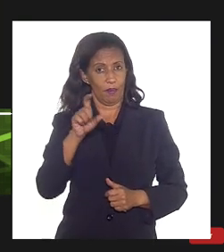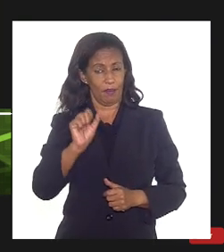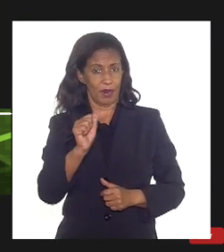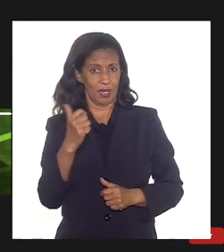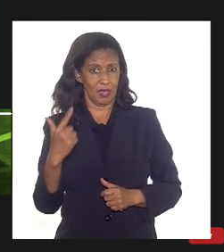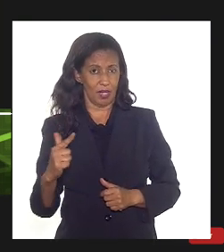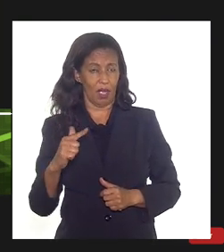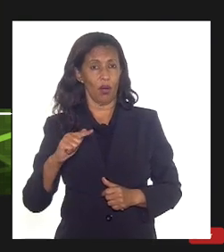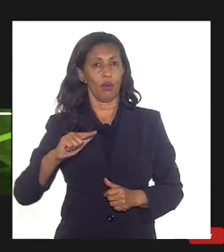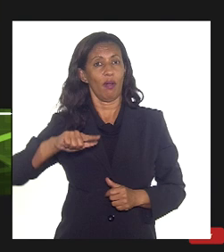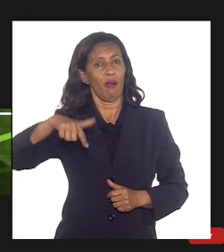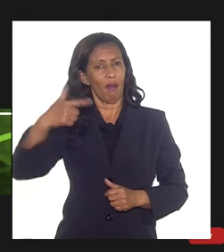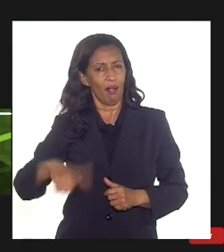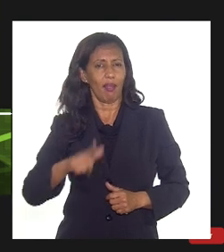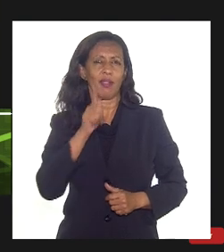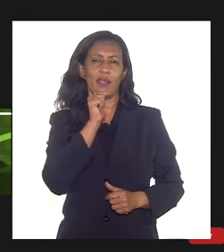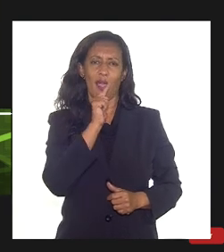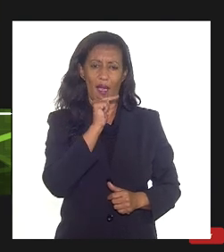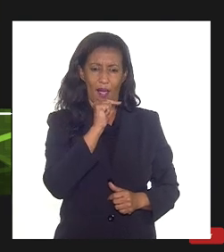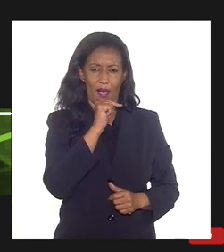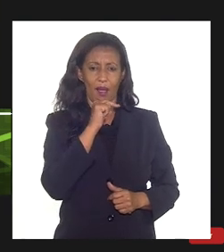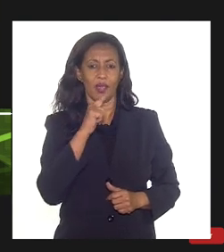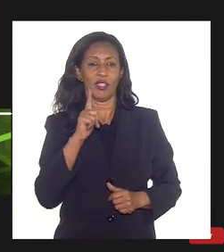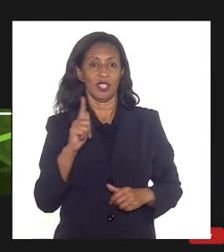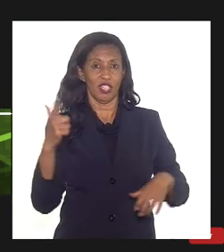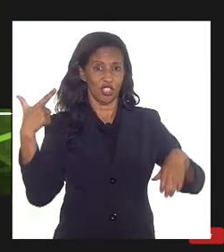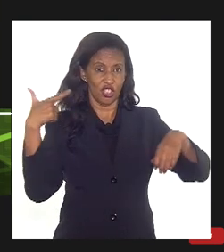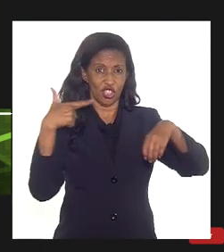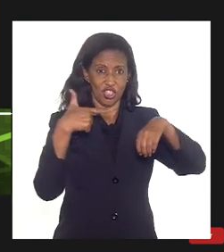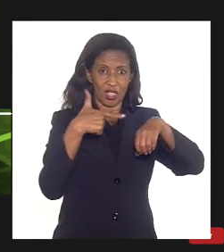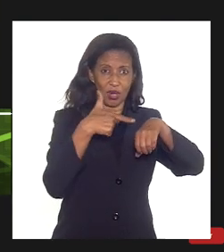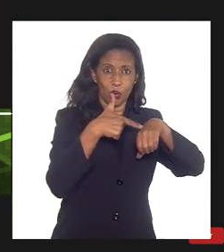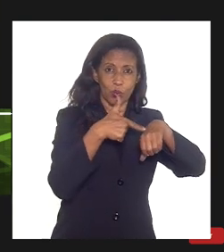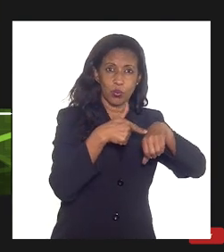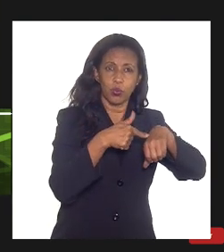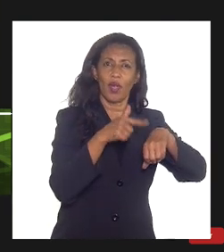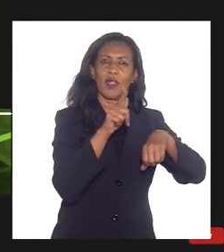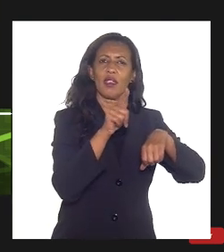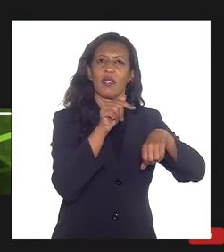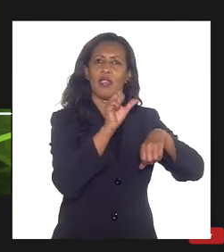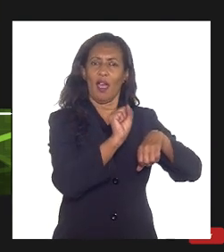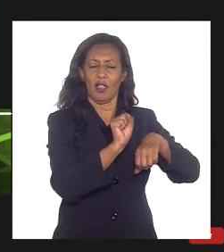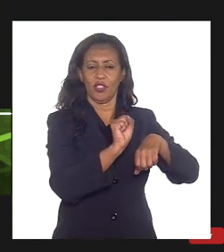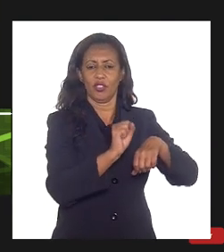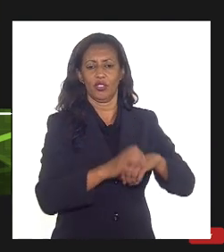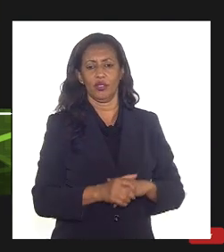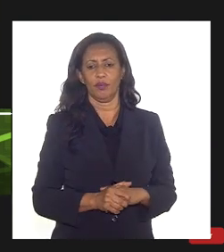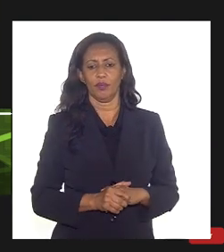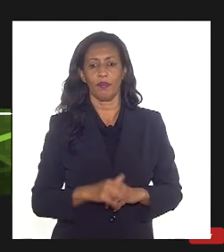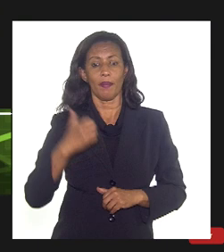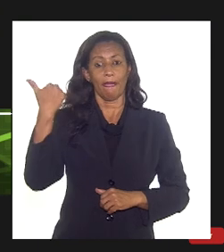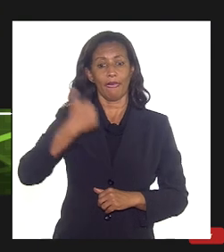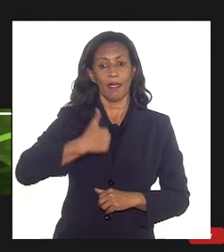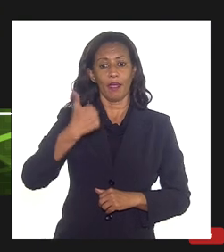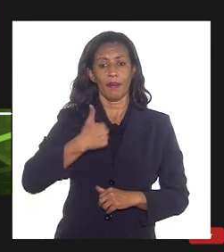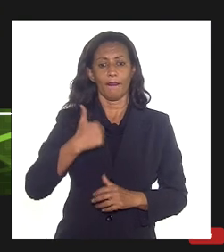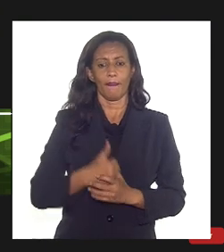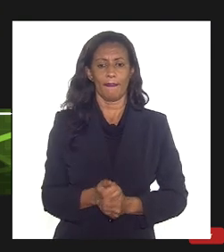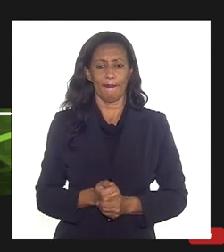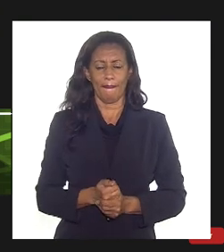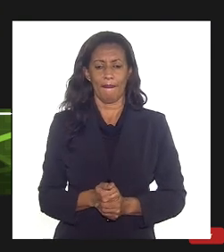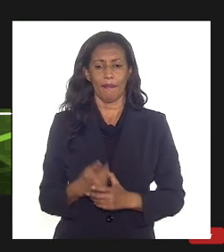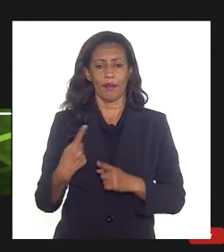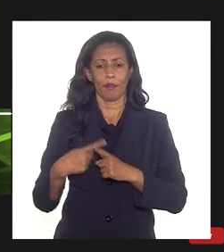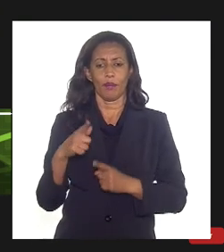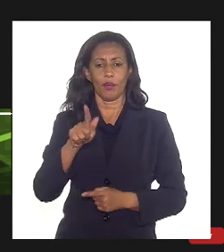além da água a gente injeta gás primeiro razão para fazer isso é a questão do que o